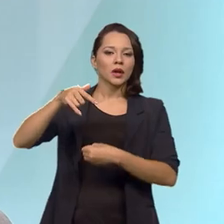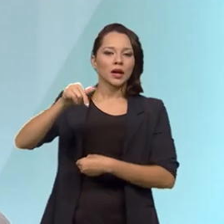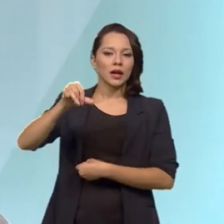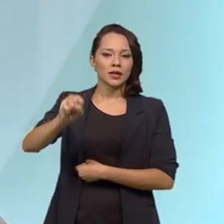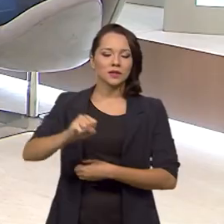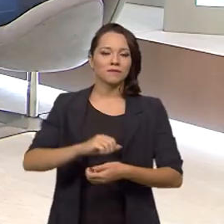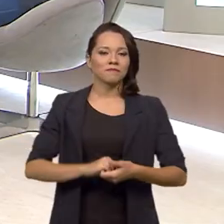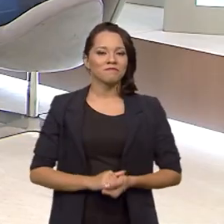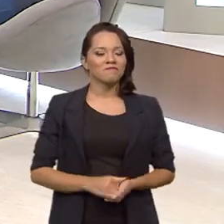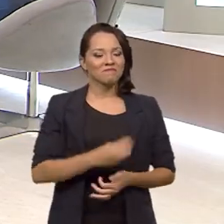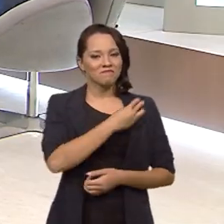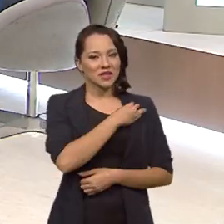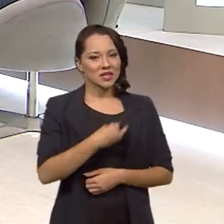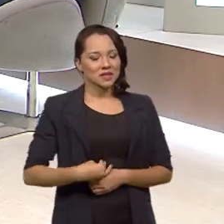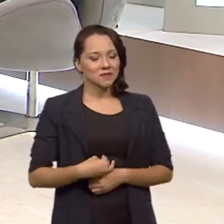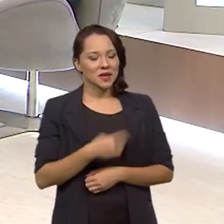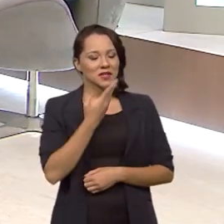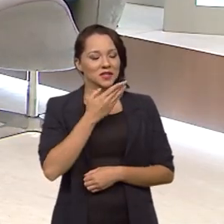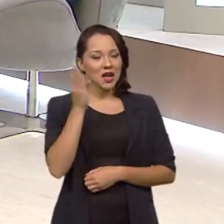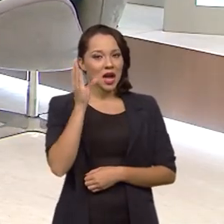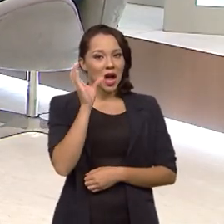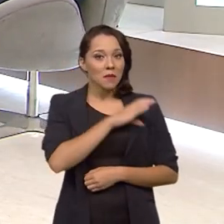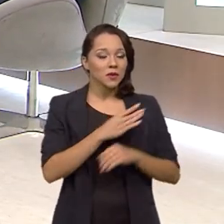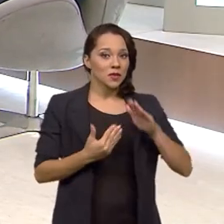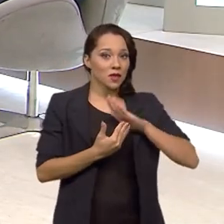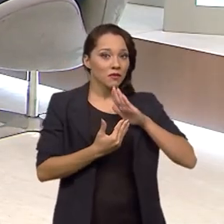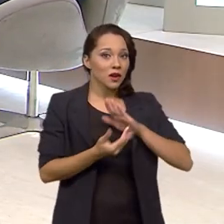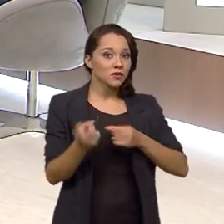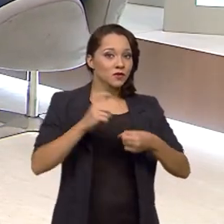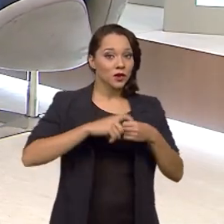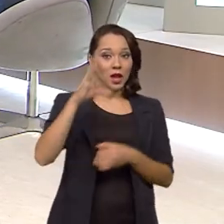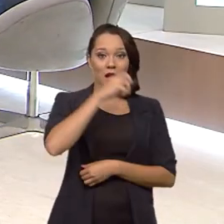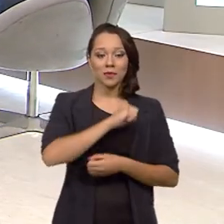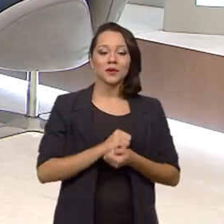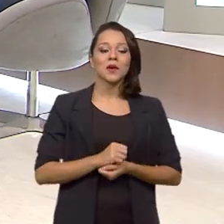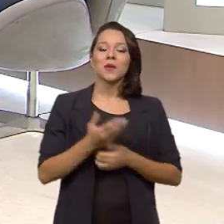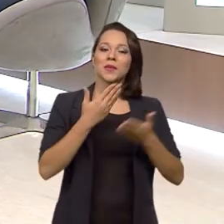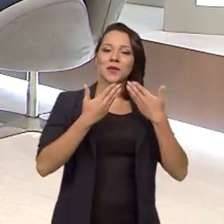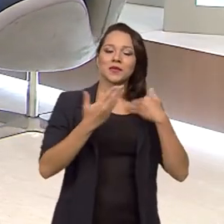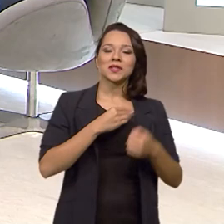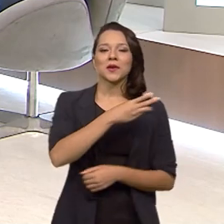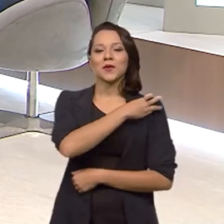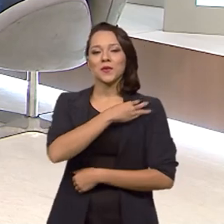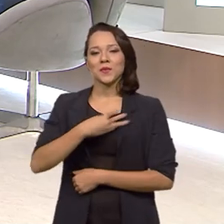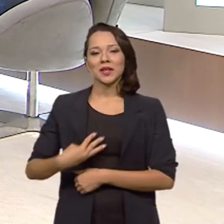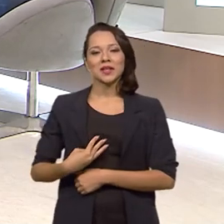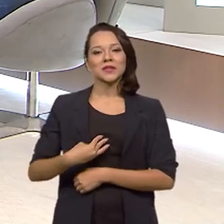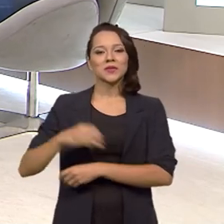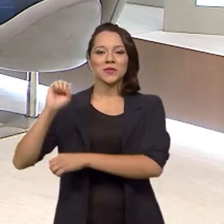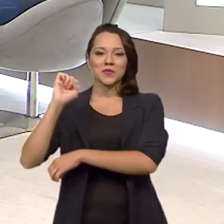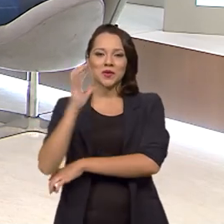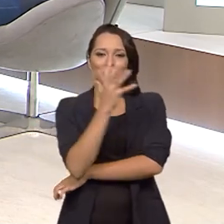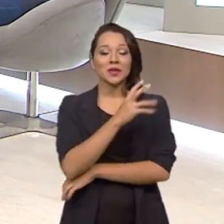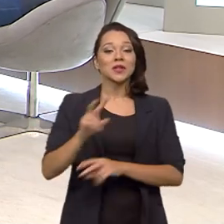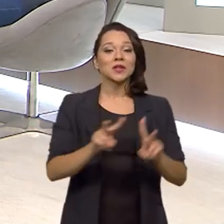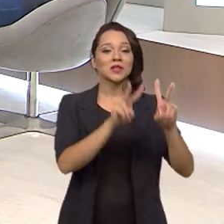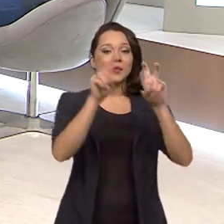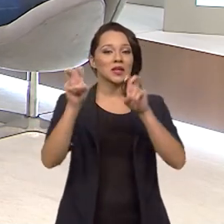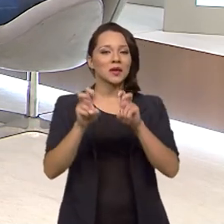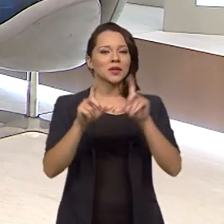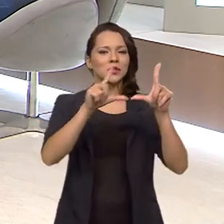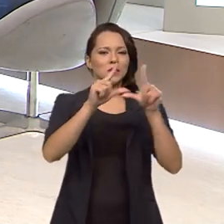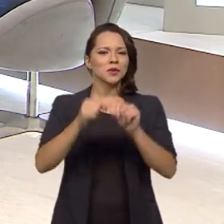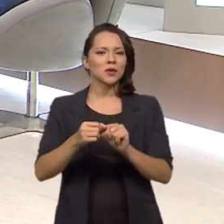Tá certo, ministro. A gente vai fazer um pequeno intervalo. gente volta daqui a pouco a conversar com o ministro Joaquim Leite sobre essa